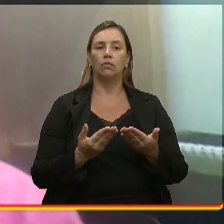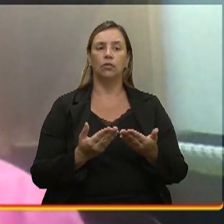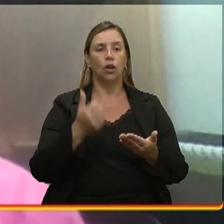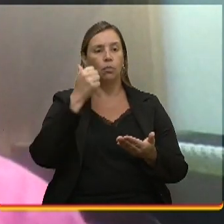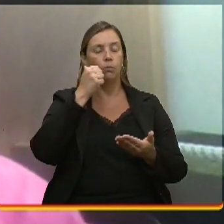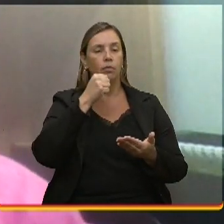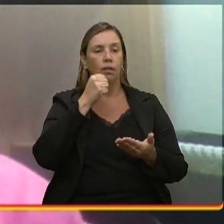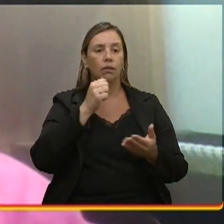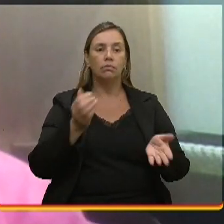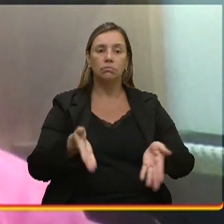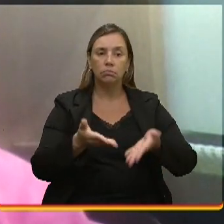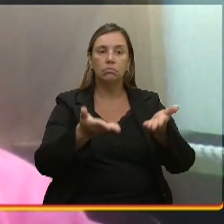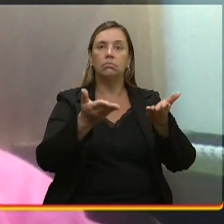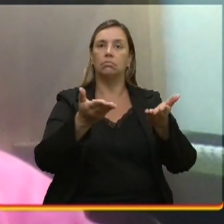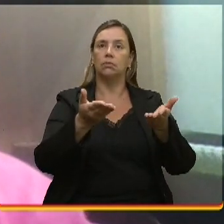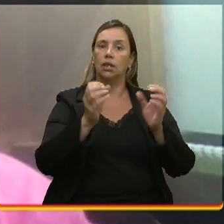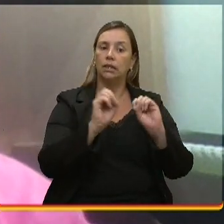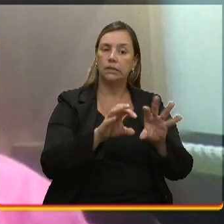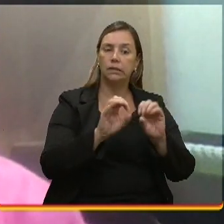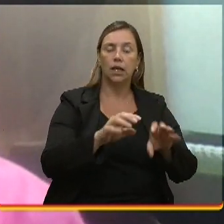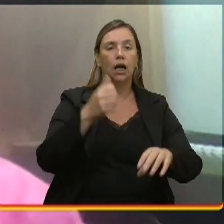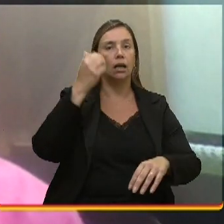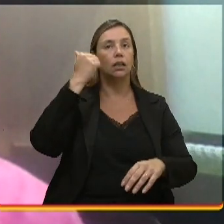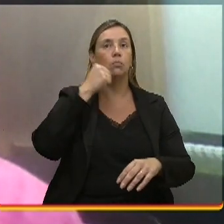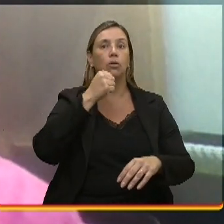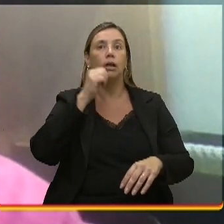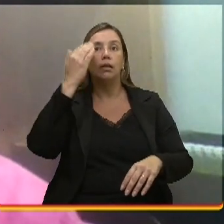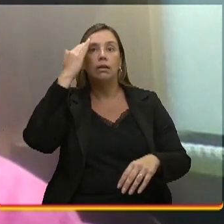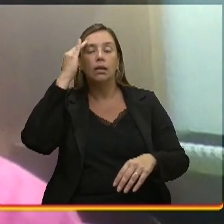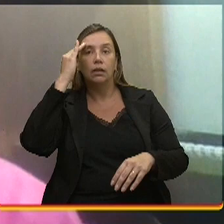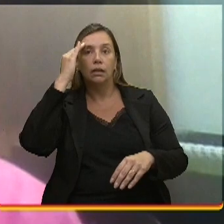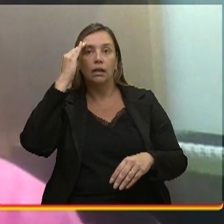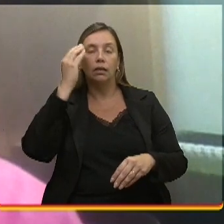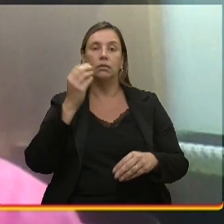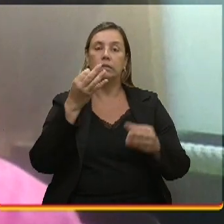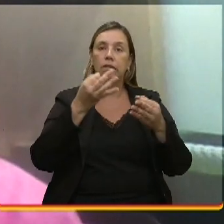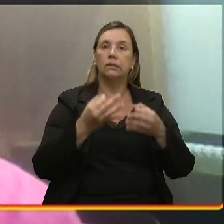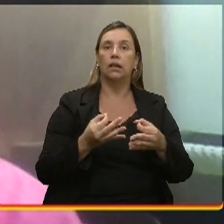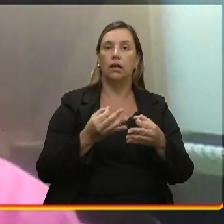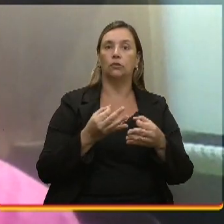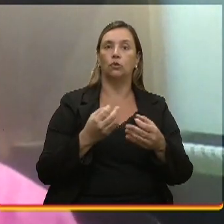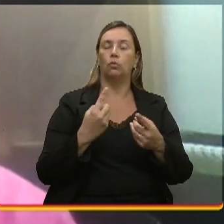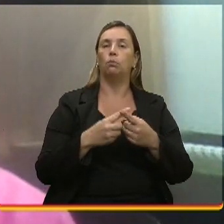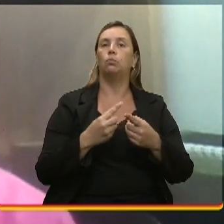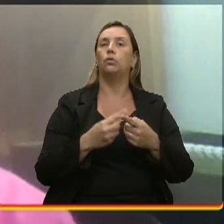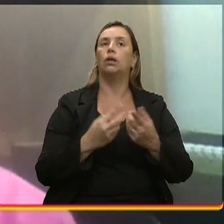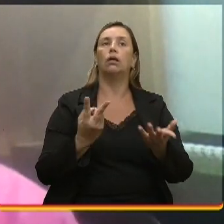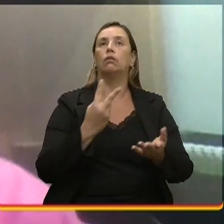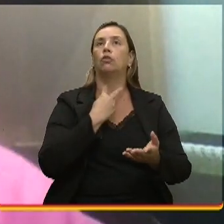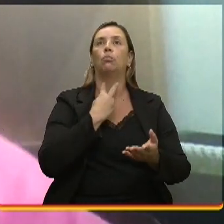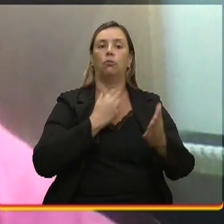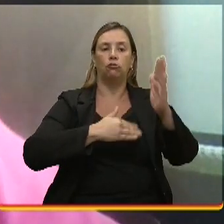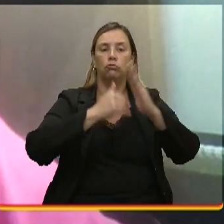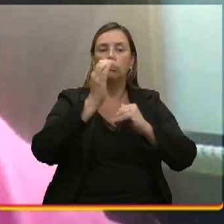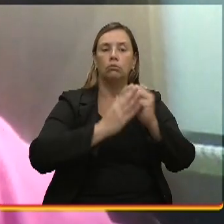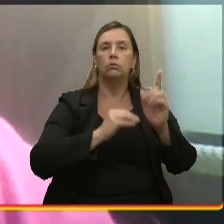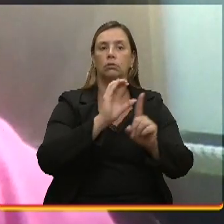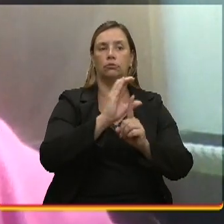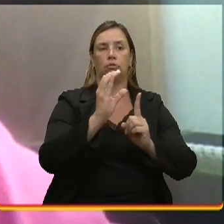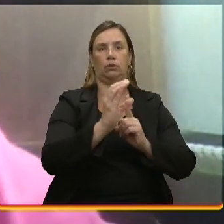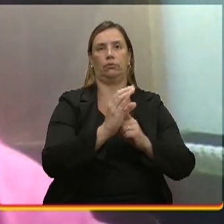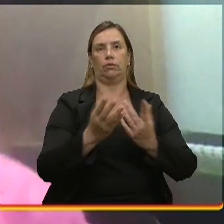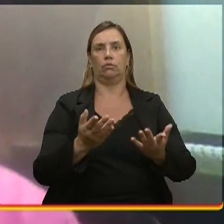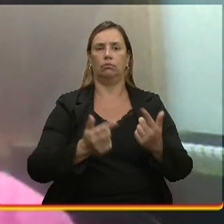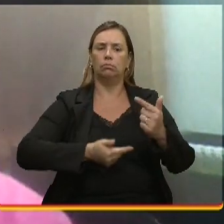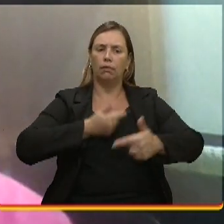trabalho, mas para que ela entendesse isso, para ela compreendesse, por que não a construção civil? Com tanto